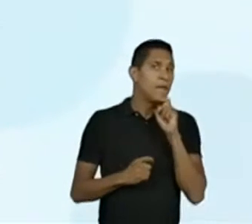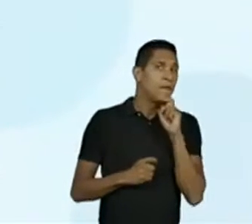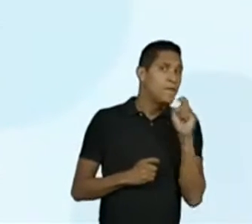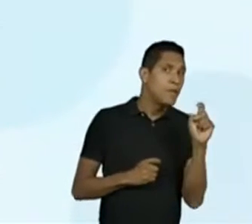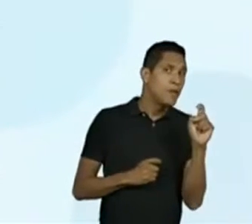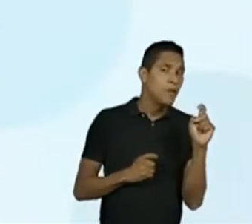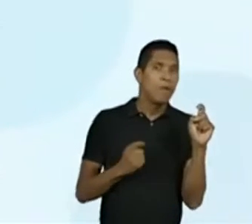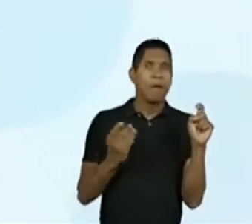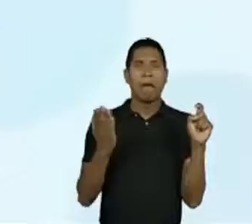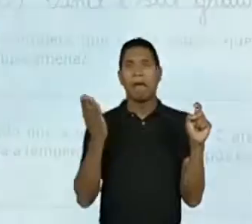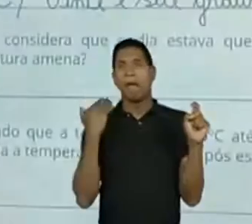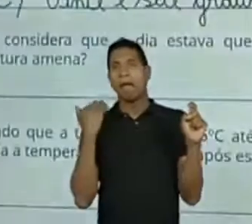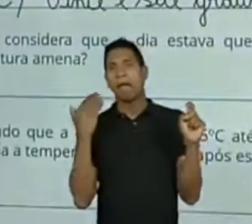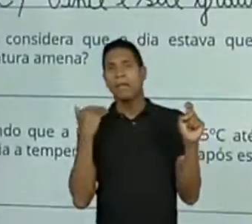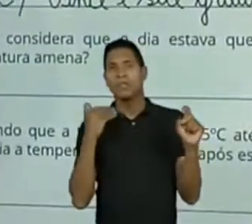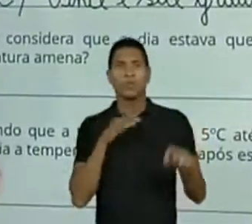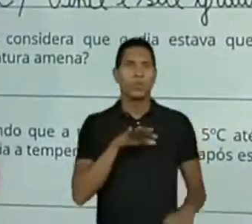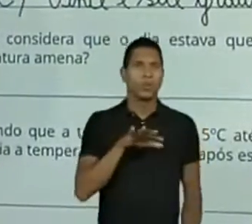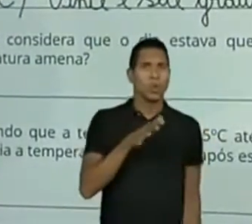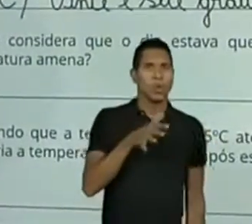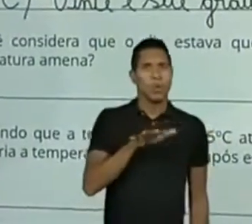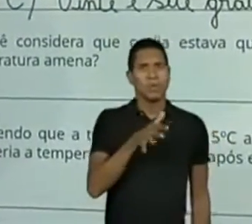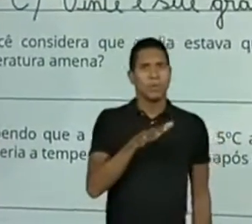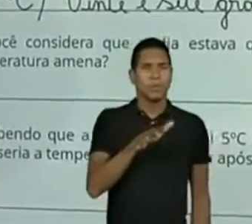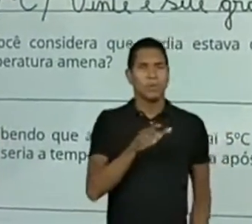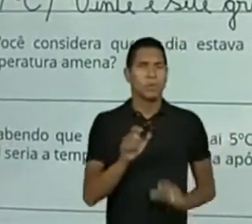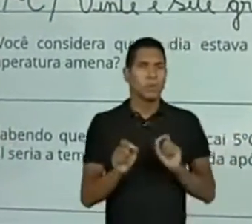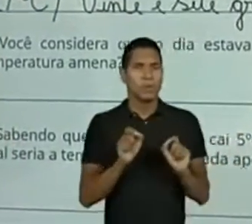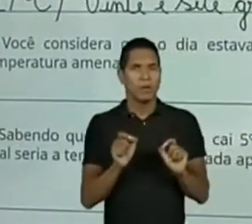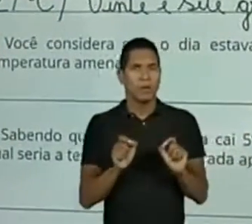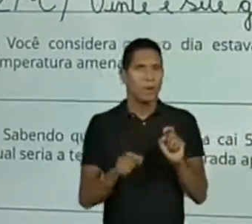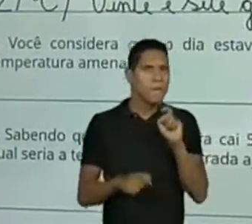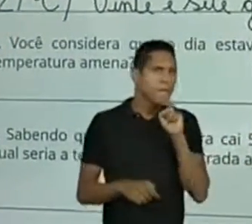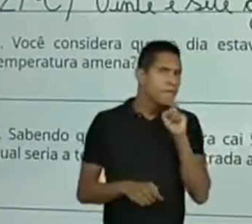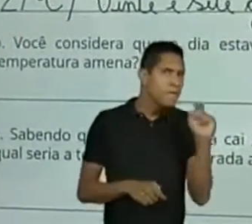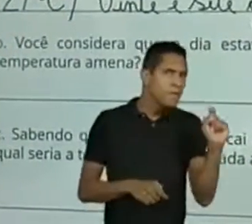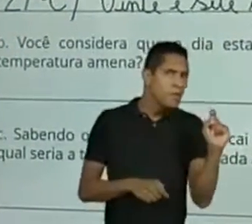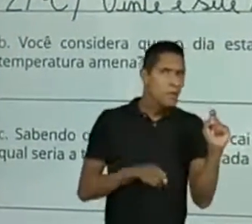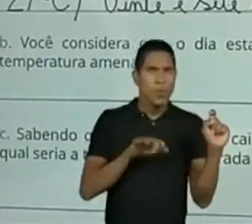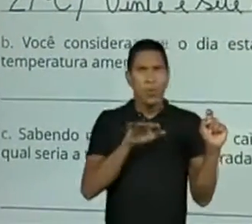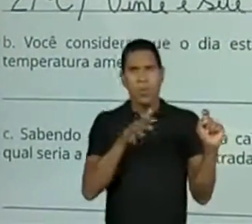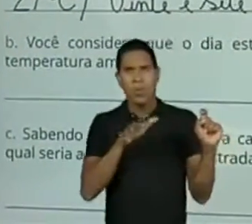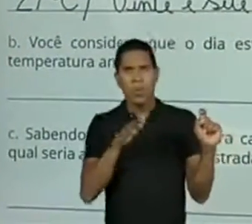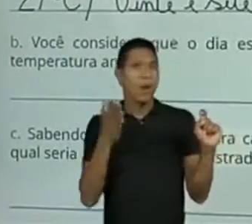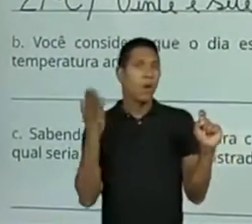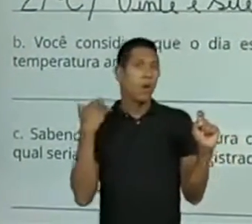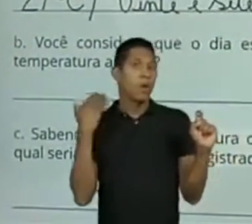acham? 27 graus Celsius. Era um dia quente ou era uma temperatura amena?